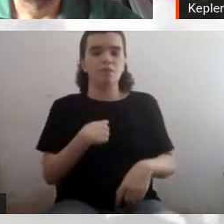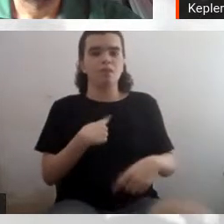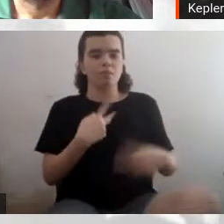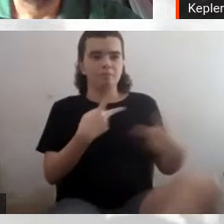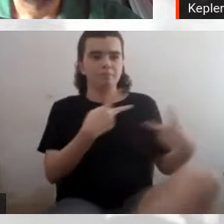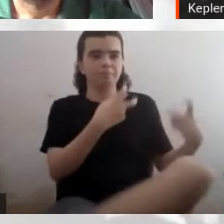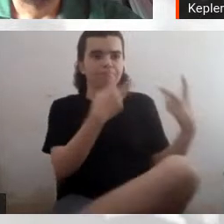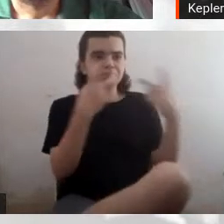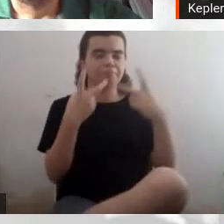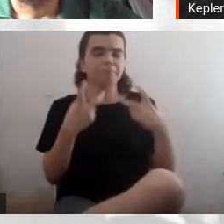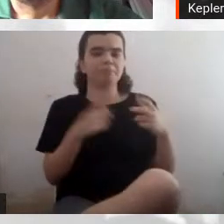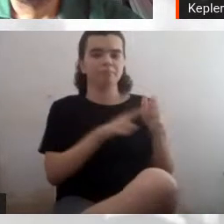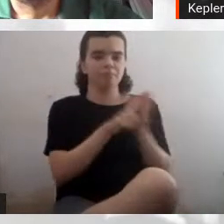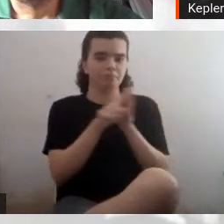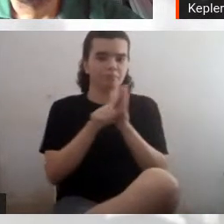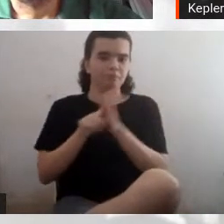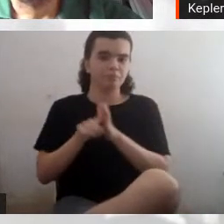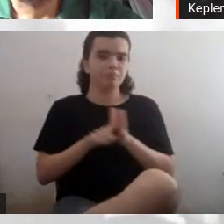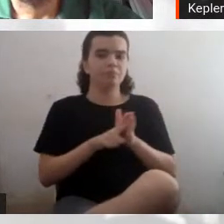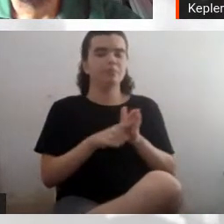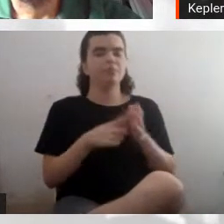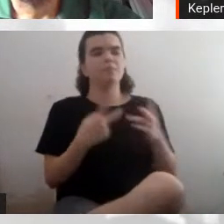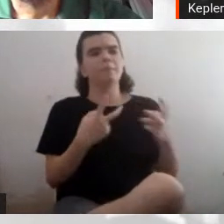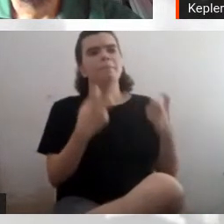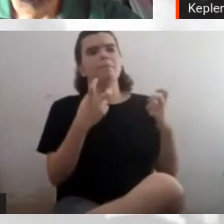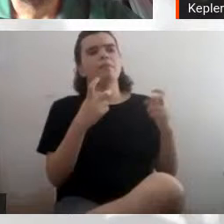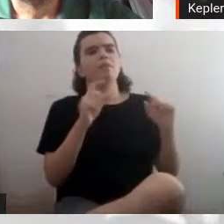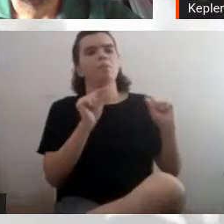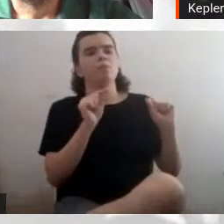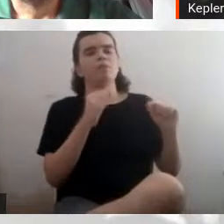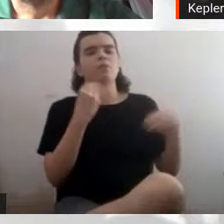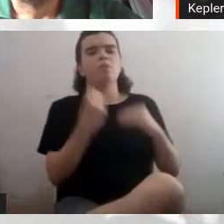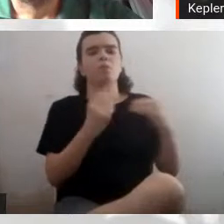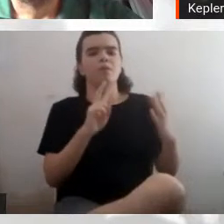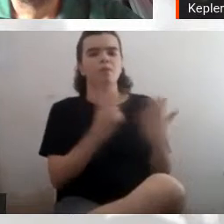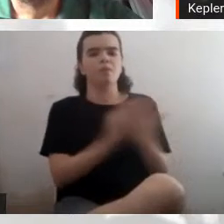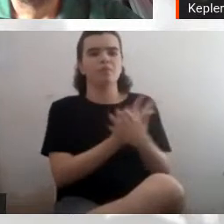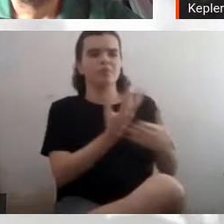na formação daquele elemento? Como todos devem saber,